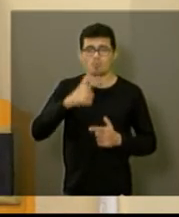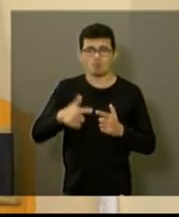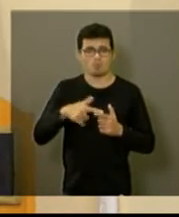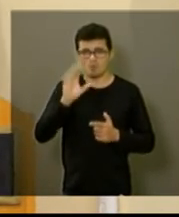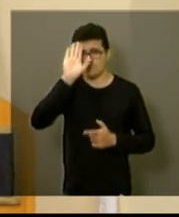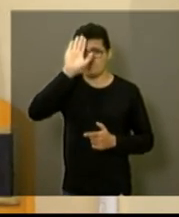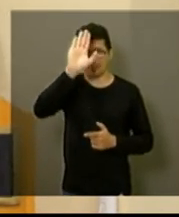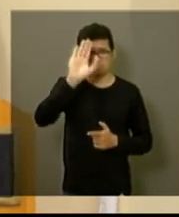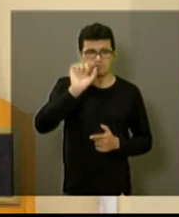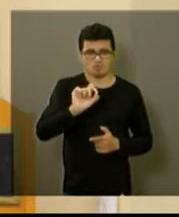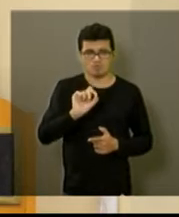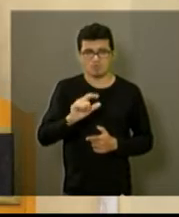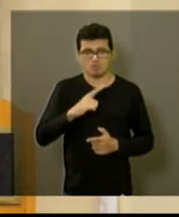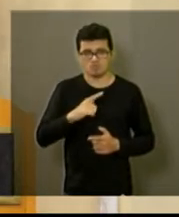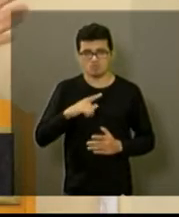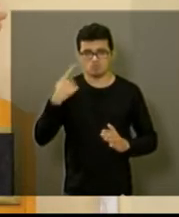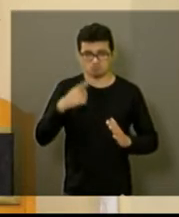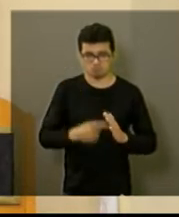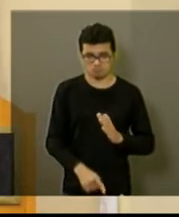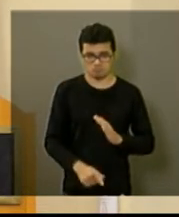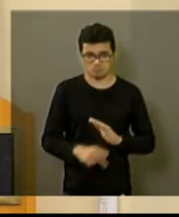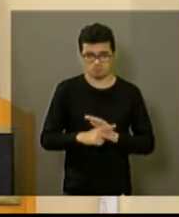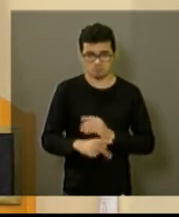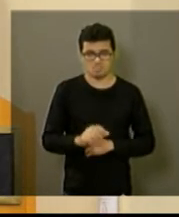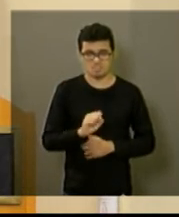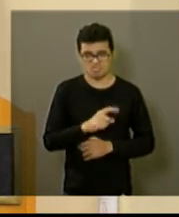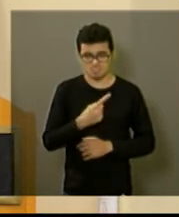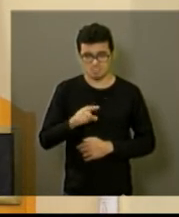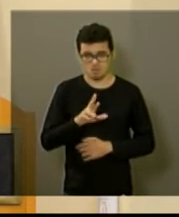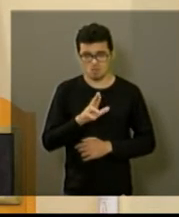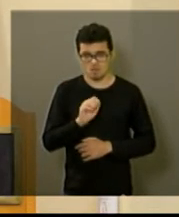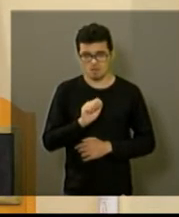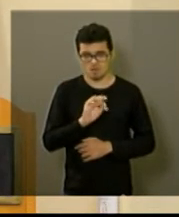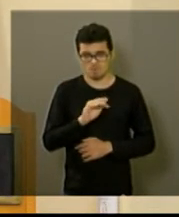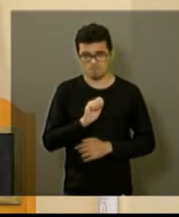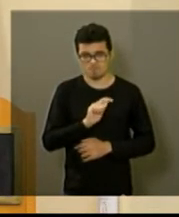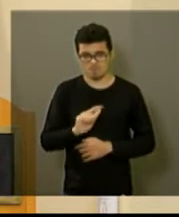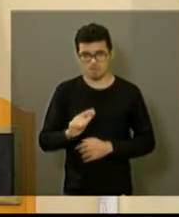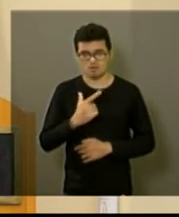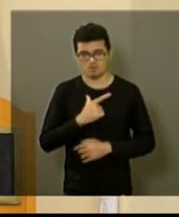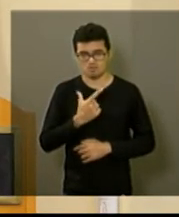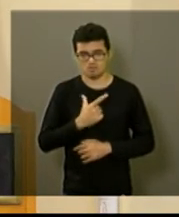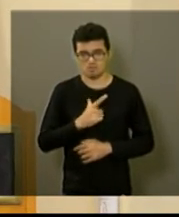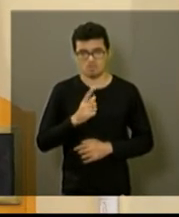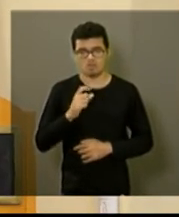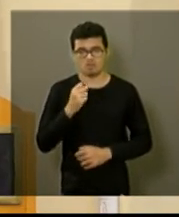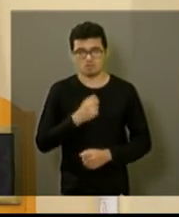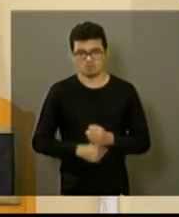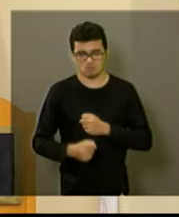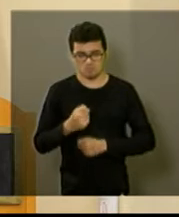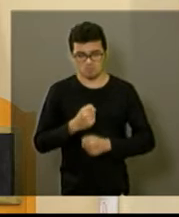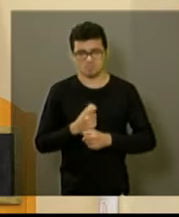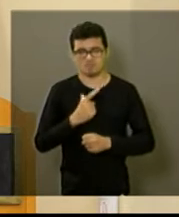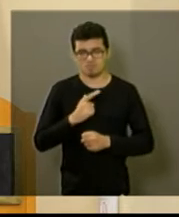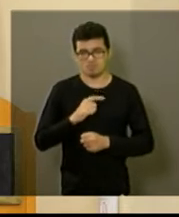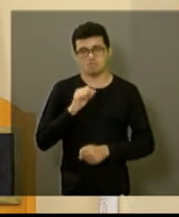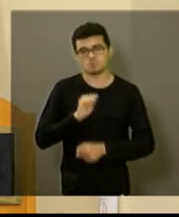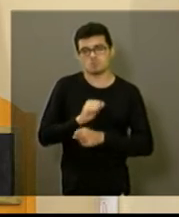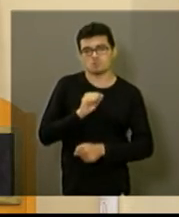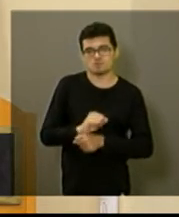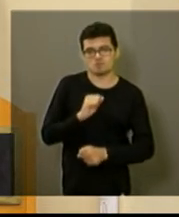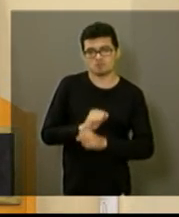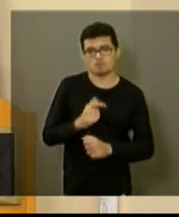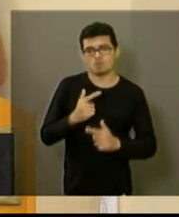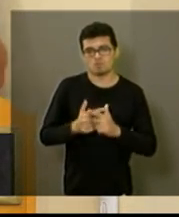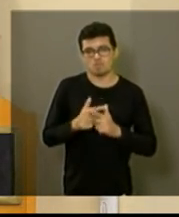problema é que a gente contava com o poço no São Rafael que era o poço que ia vir com o PAC e a gente desde o ano passado contando com esse poço até porque a não